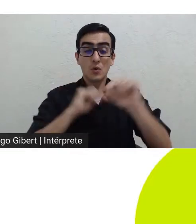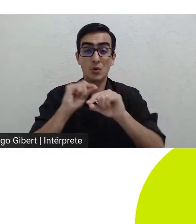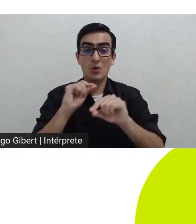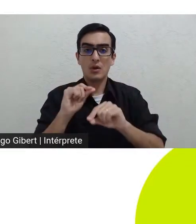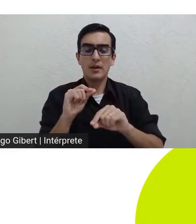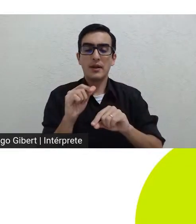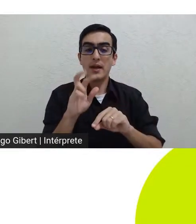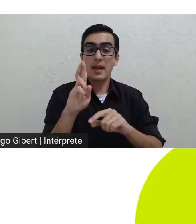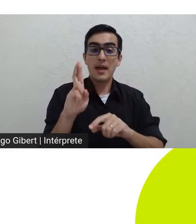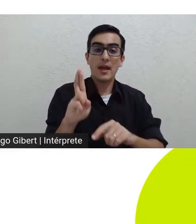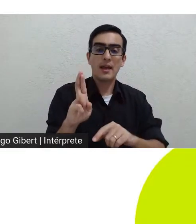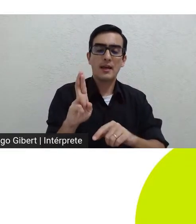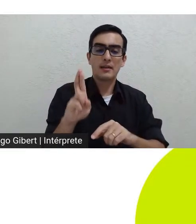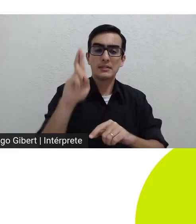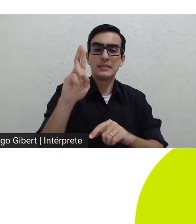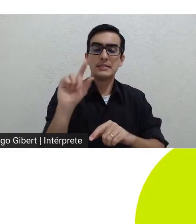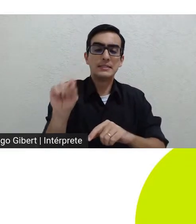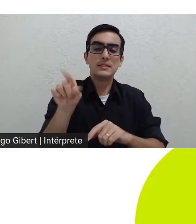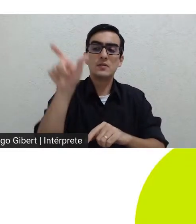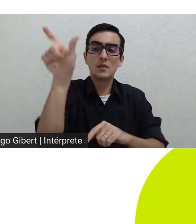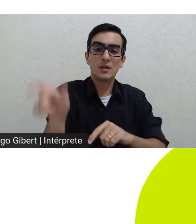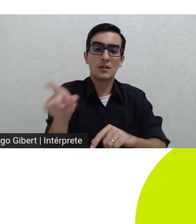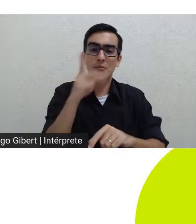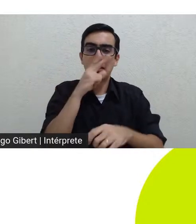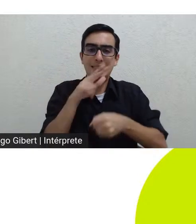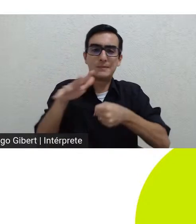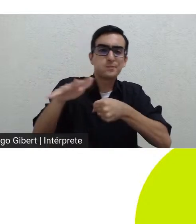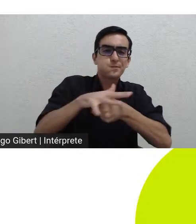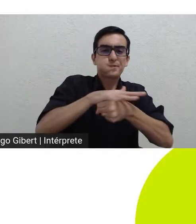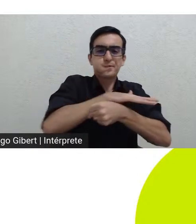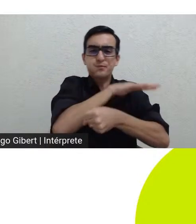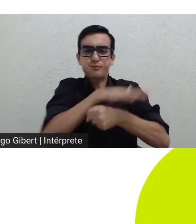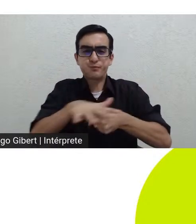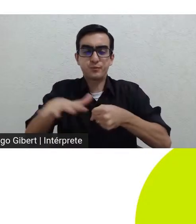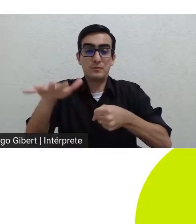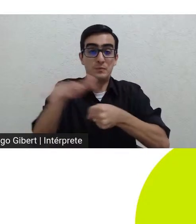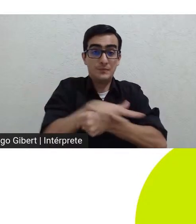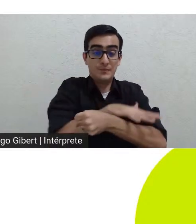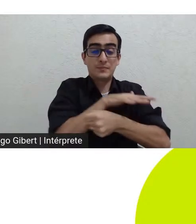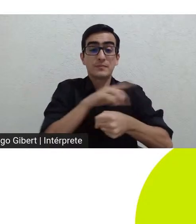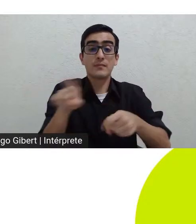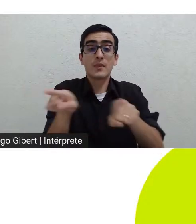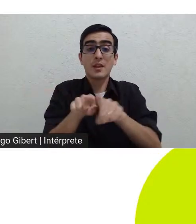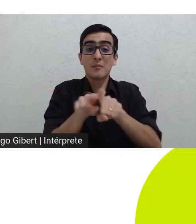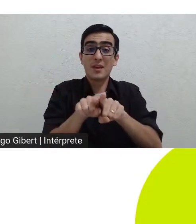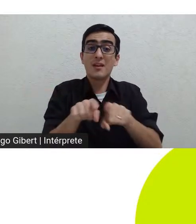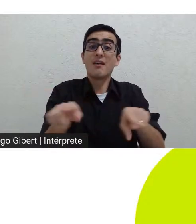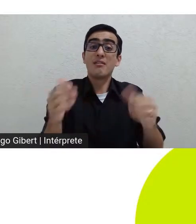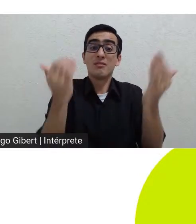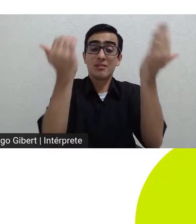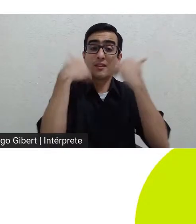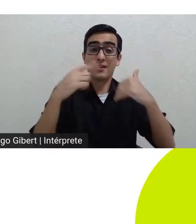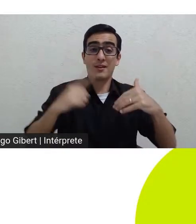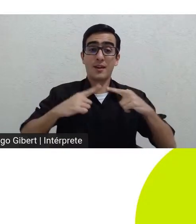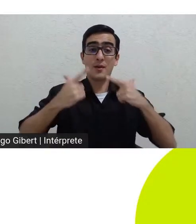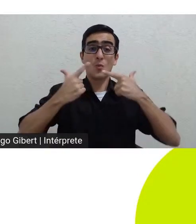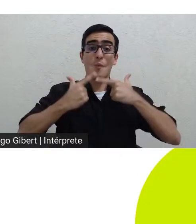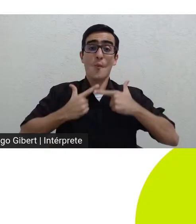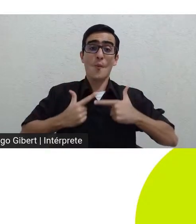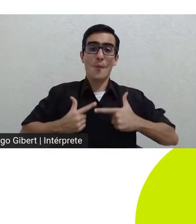excesso e entupimento e de outro por um senso de vazio e